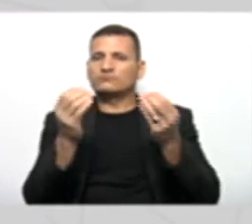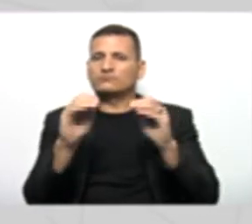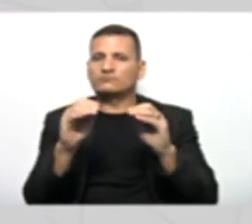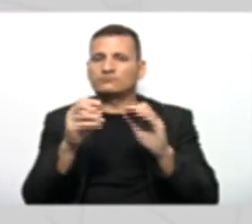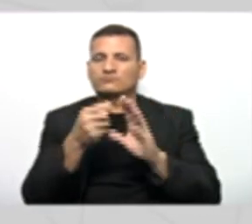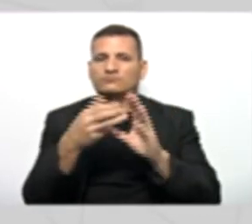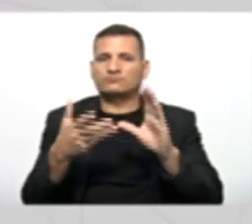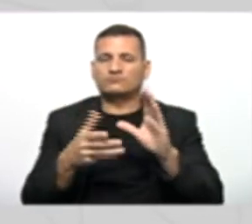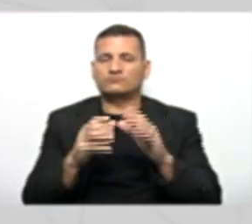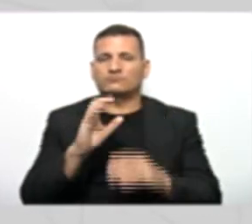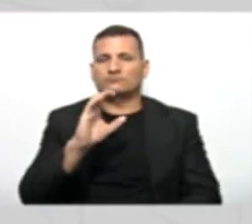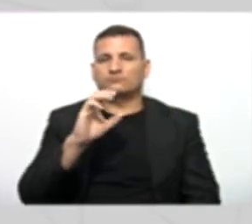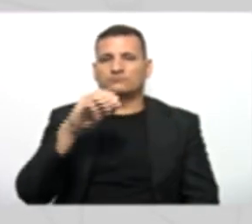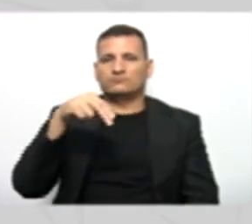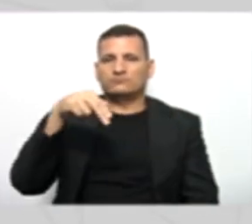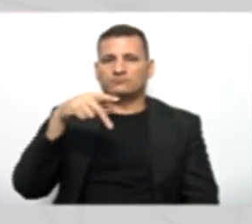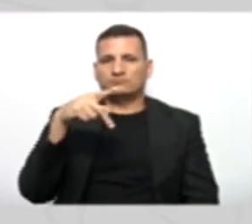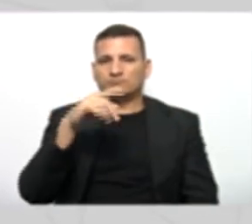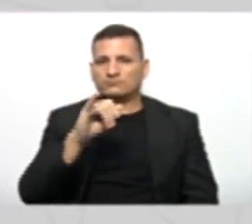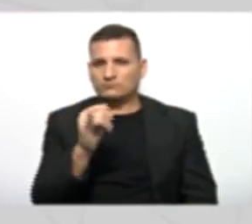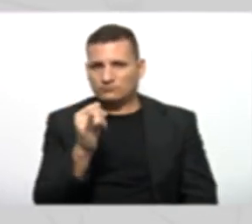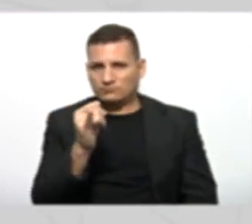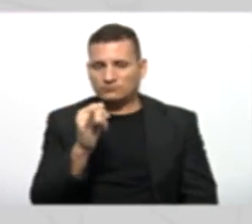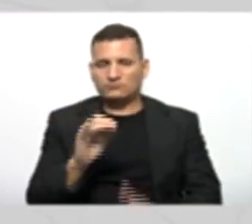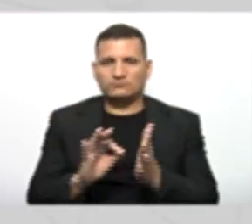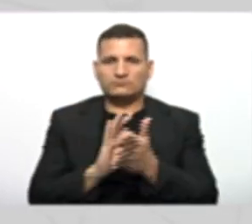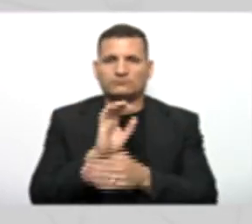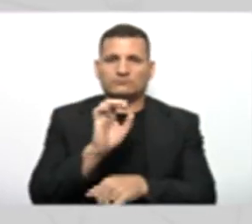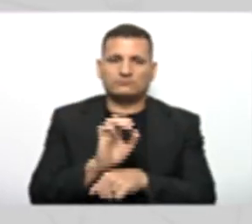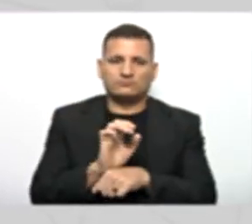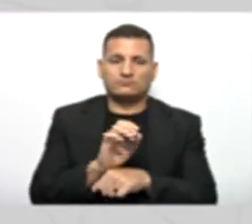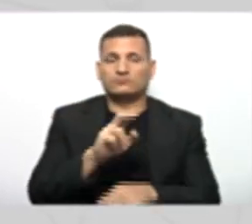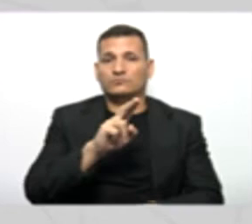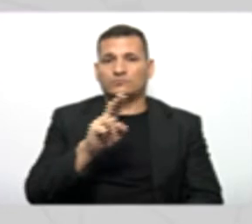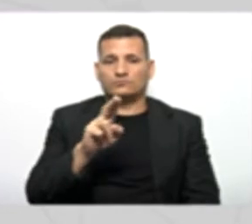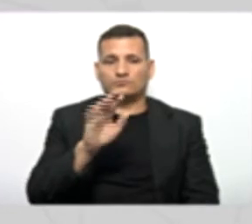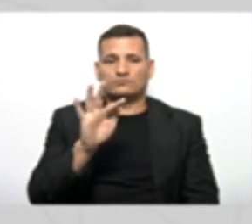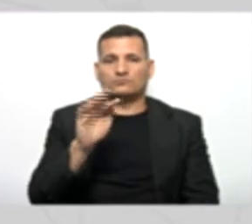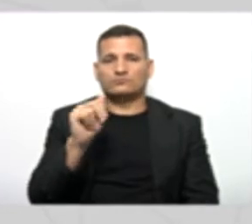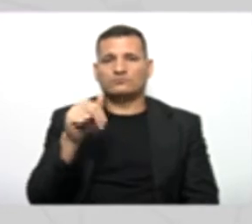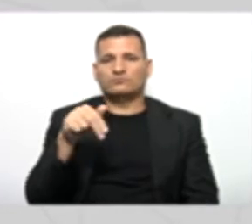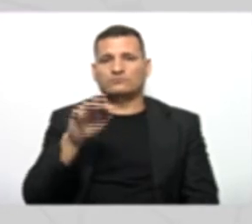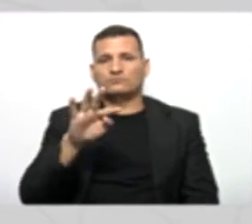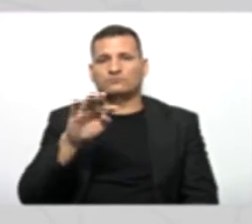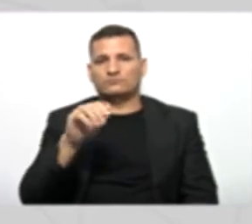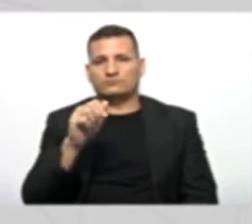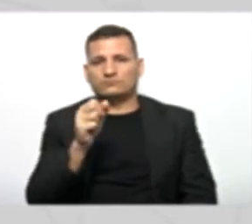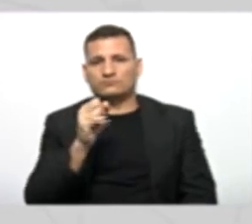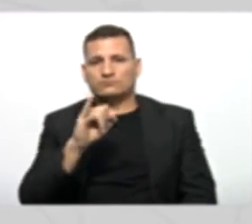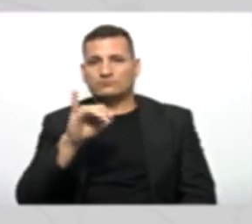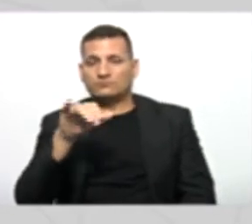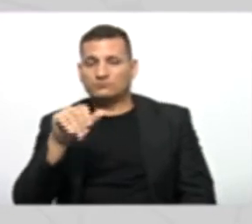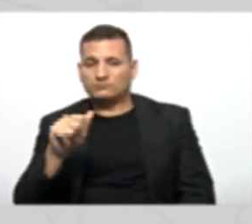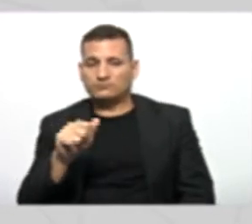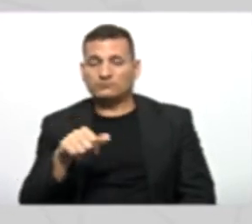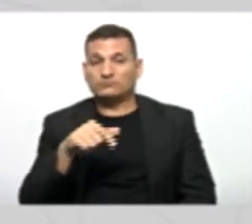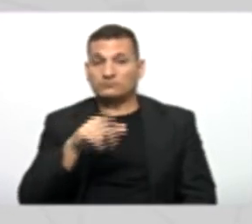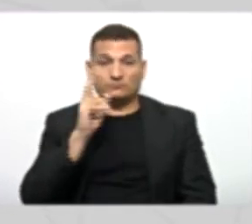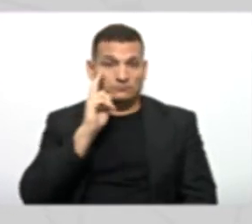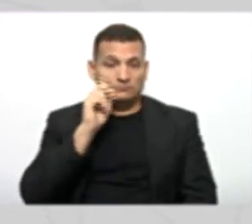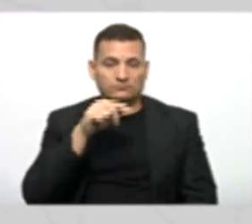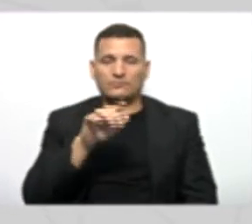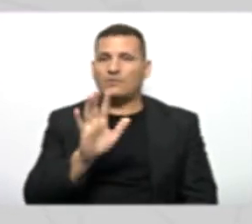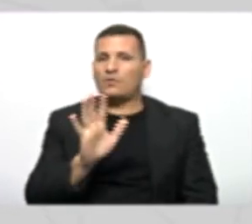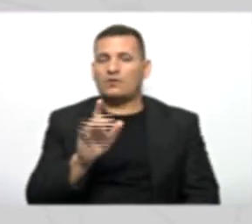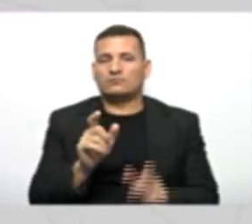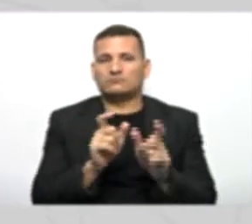CNPJ Inscrição estadual E nome fantasia Então a gente faz assim CNPJ Lembrando que isso aqui Não é uma indentação Tá